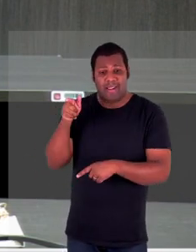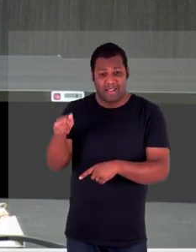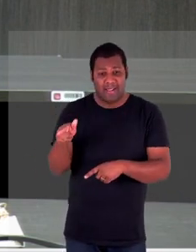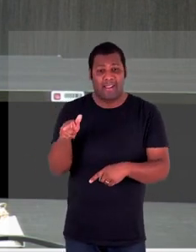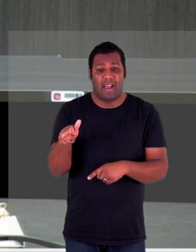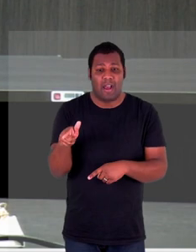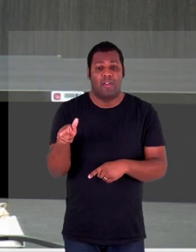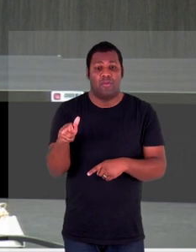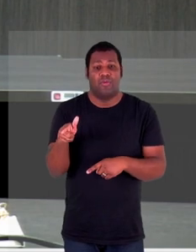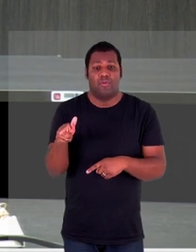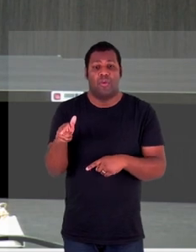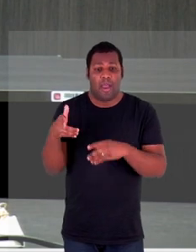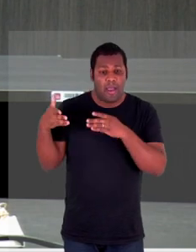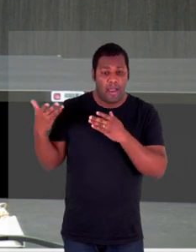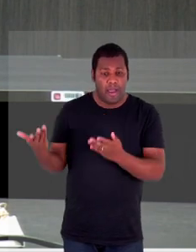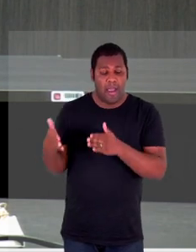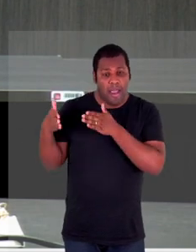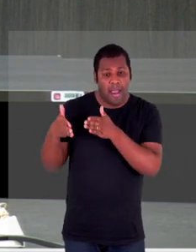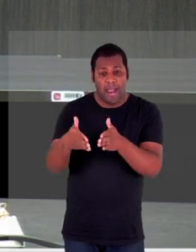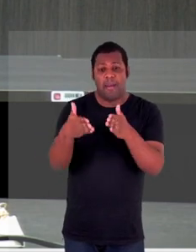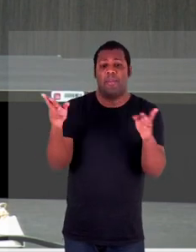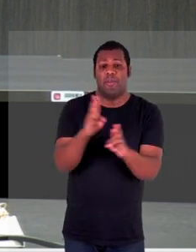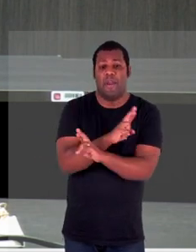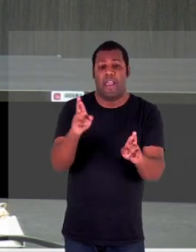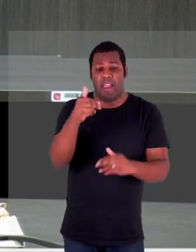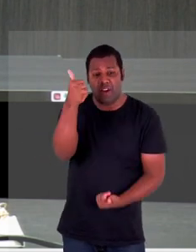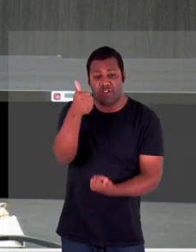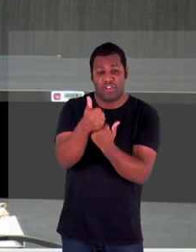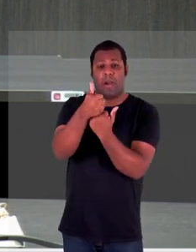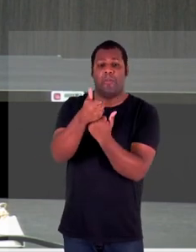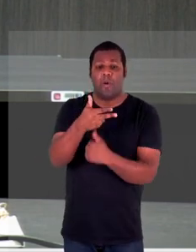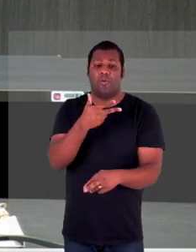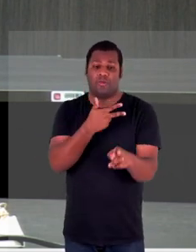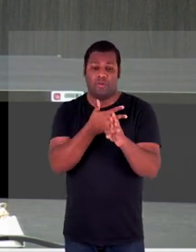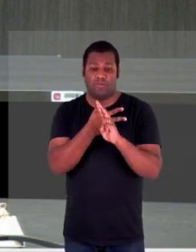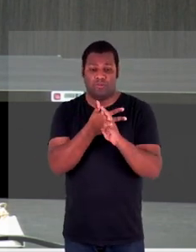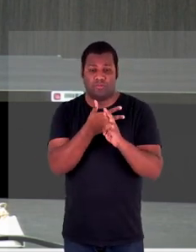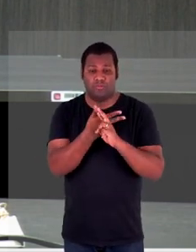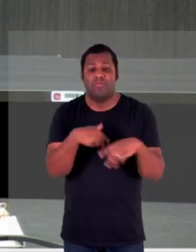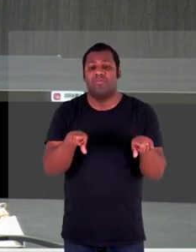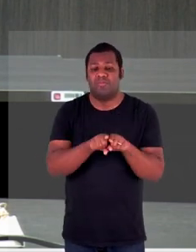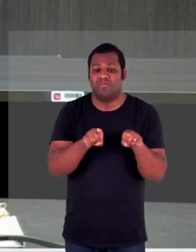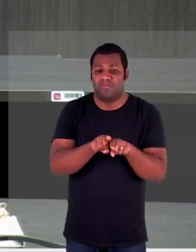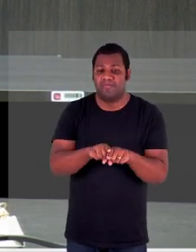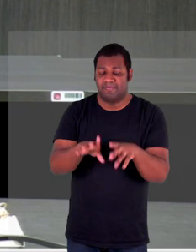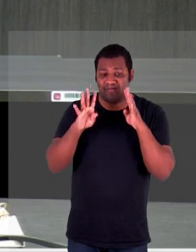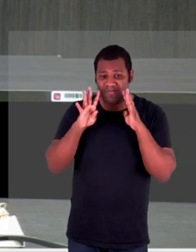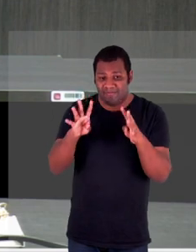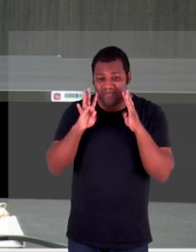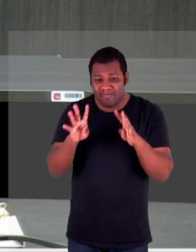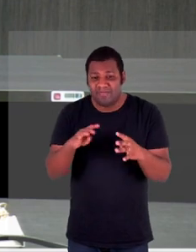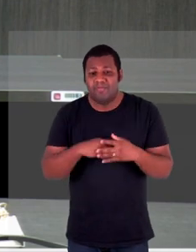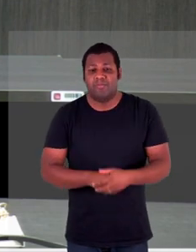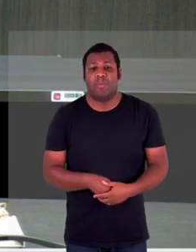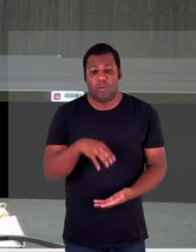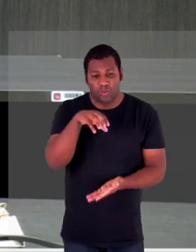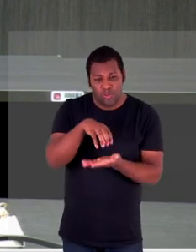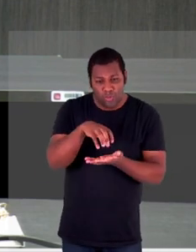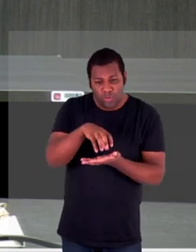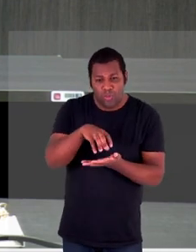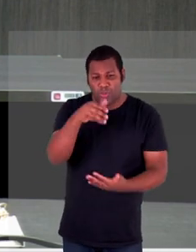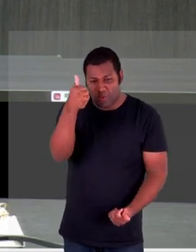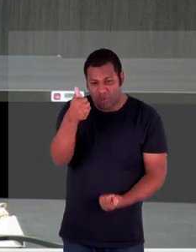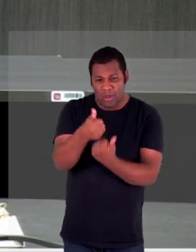existem dentro do poder executivo seja através da própria atenção feita nos núcleos de apoio às vítimas